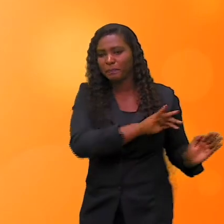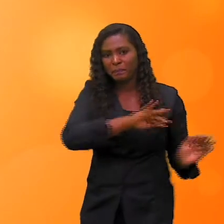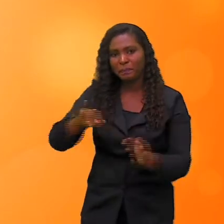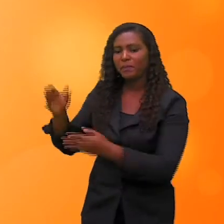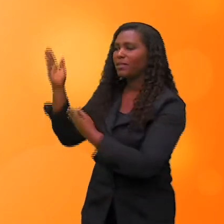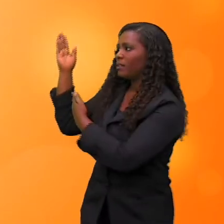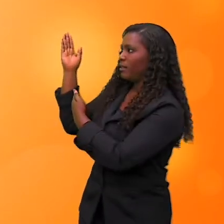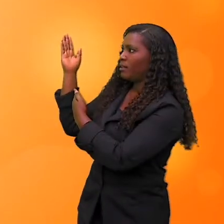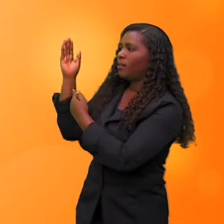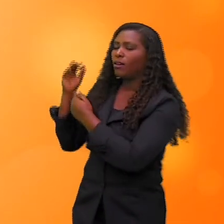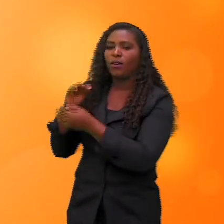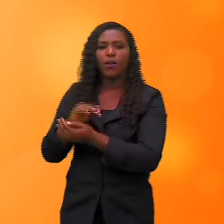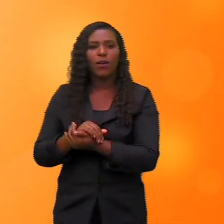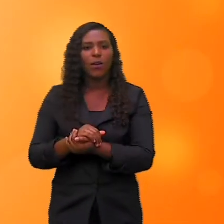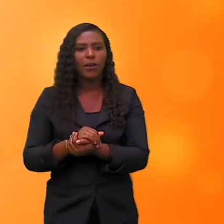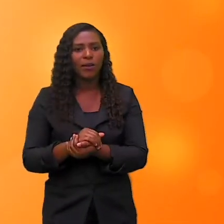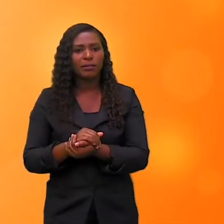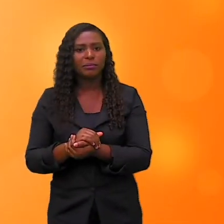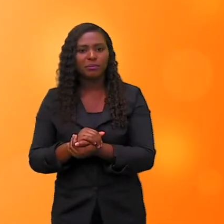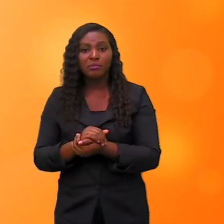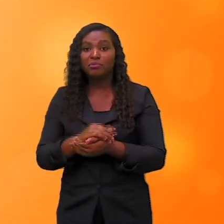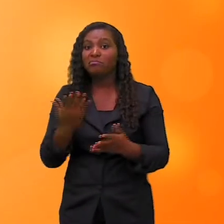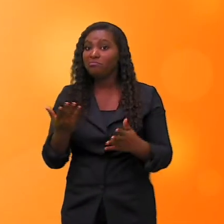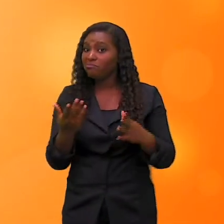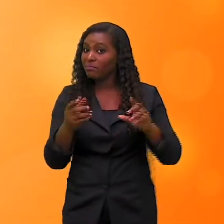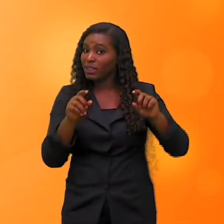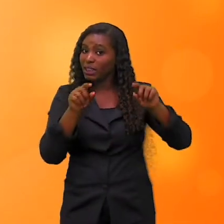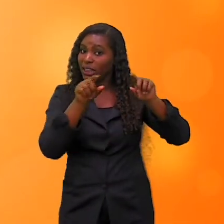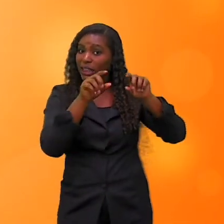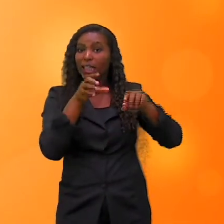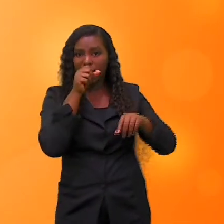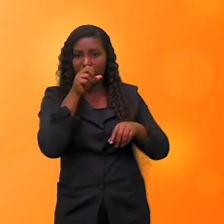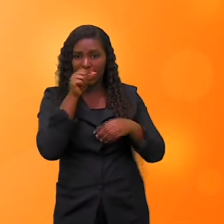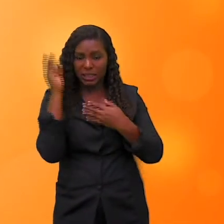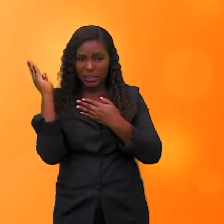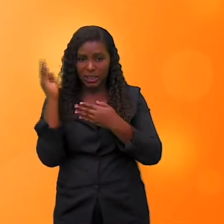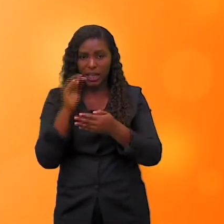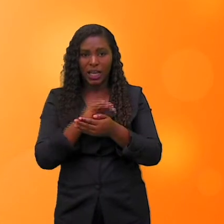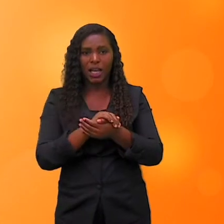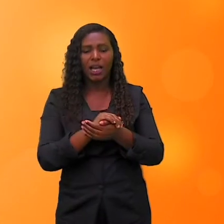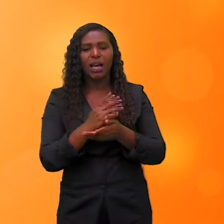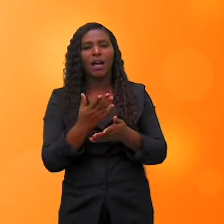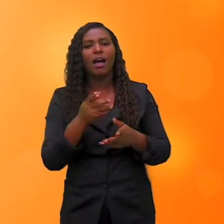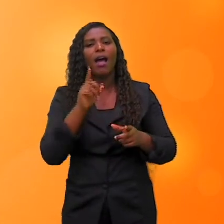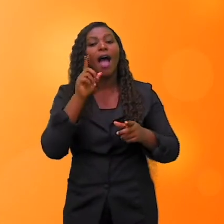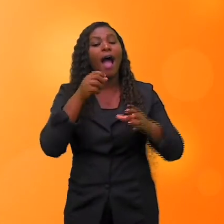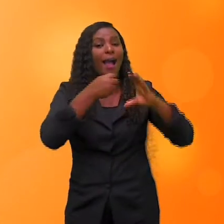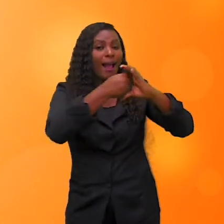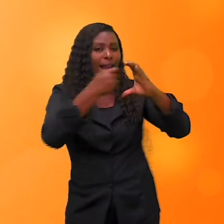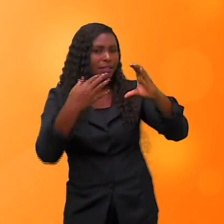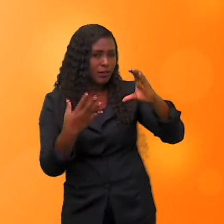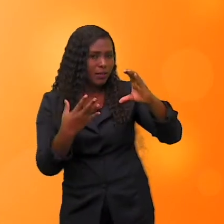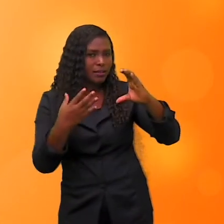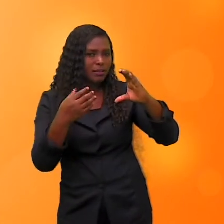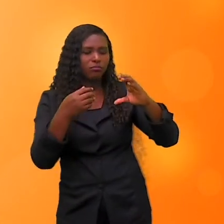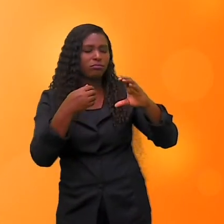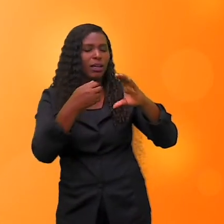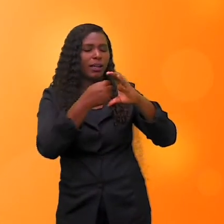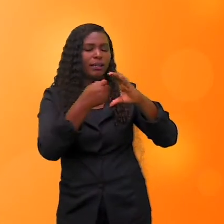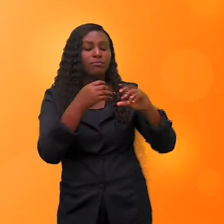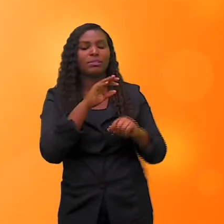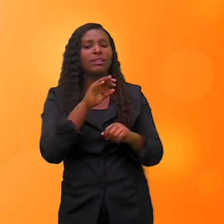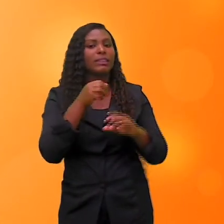no canto da tela. Estão observando? Sujeito, mas verbo auxiliar, que pode ser o ser, o estar, o ficar,